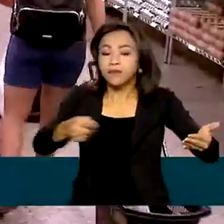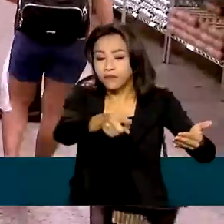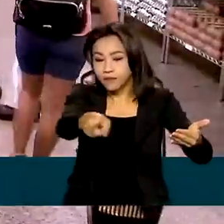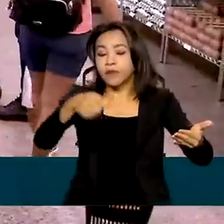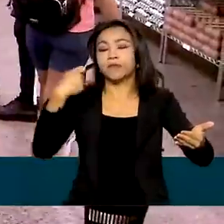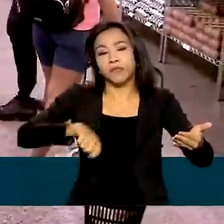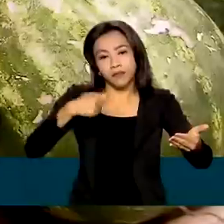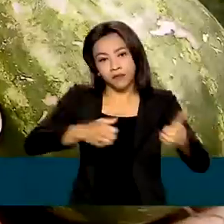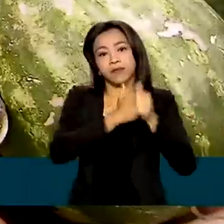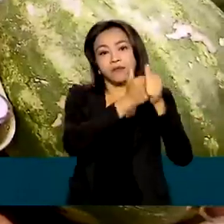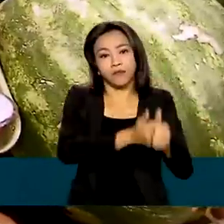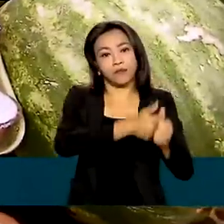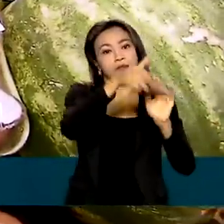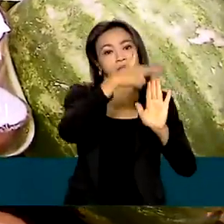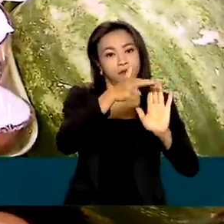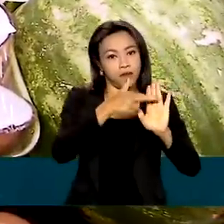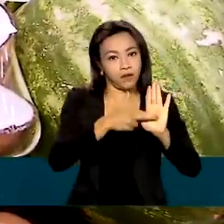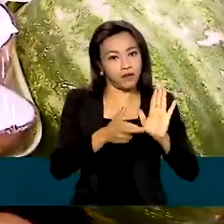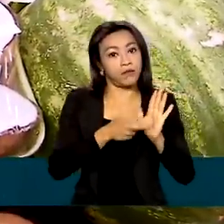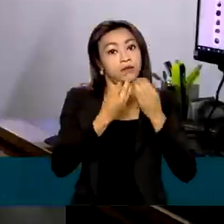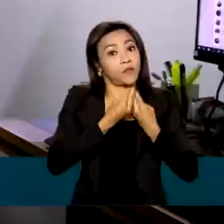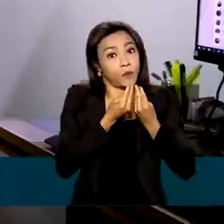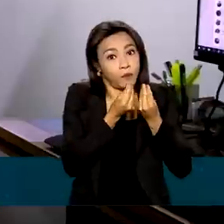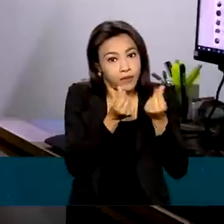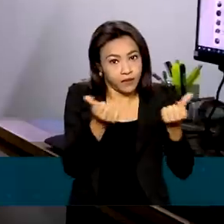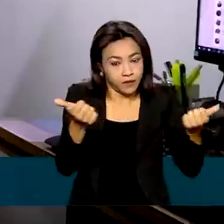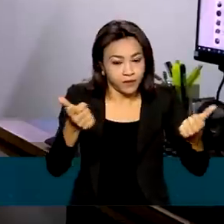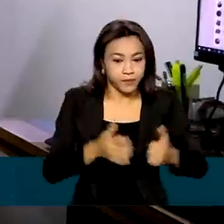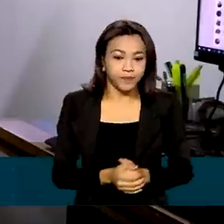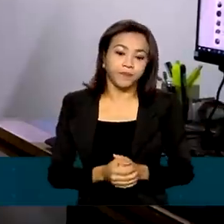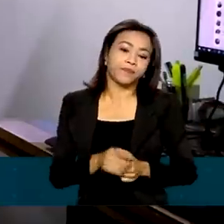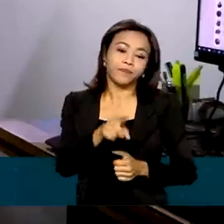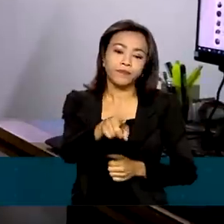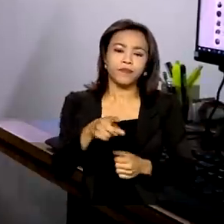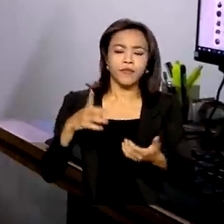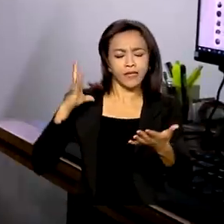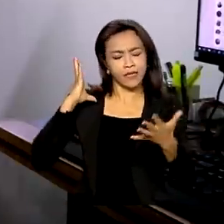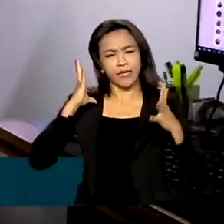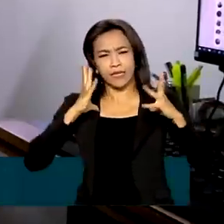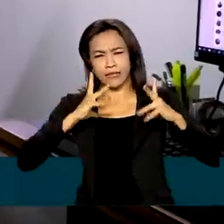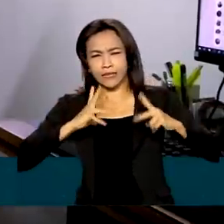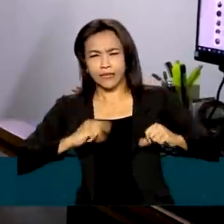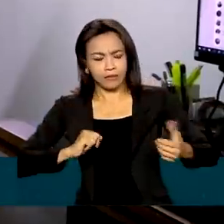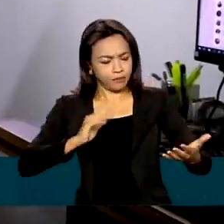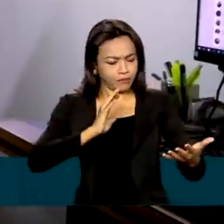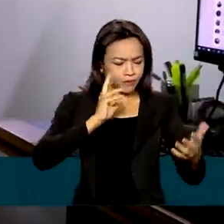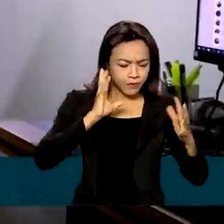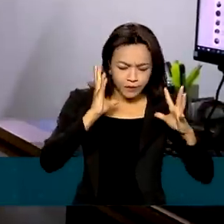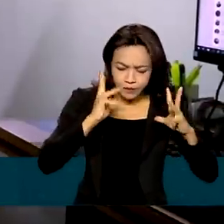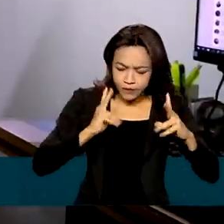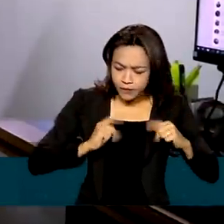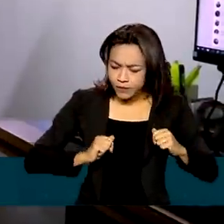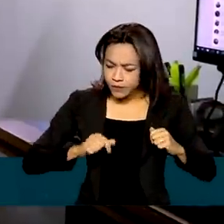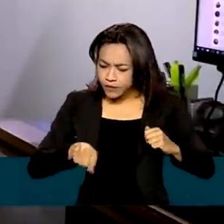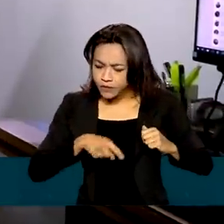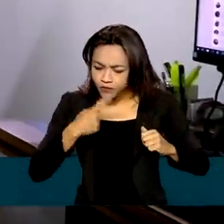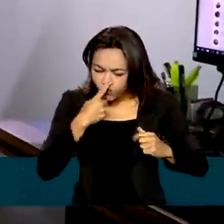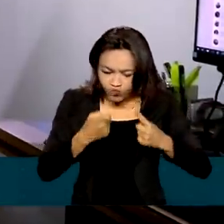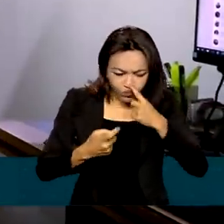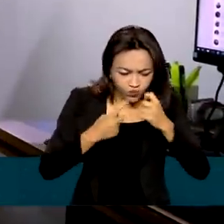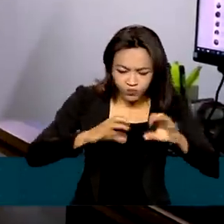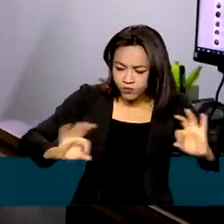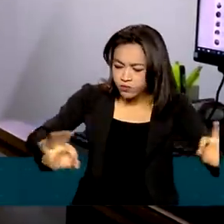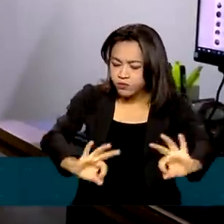atender requisitos mínimos de qualidade. Tem que estar limpos, tem que estar firmes, inteiros, isento de odores